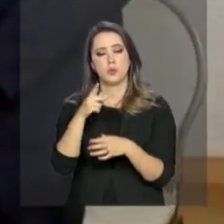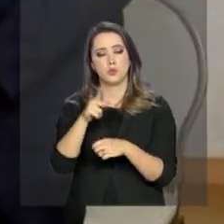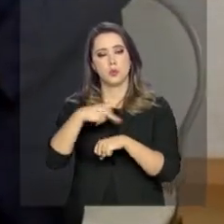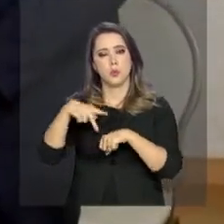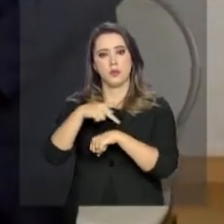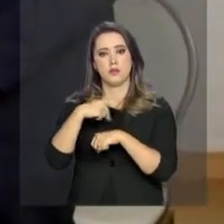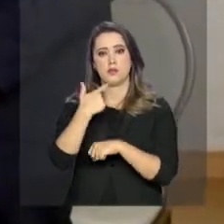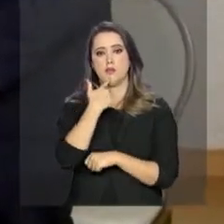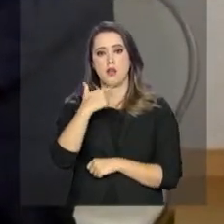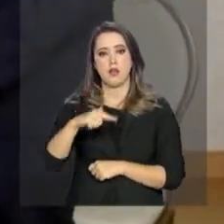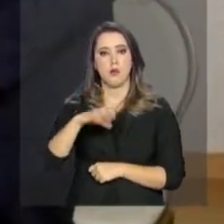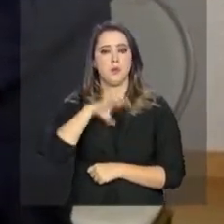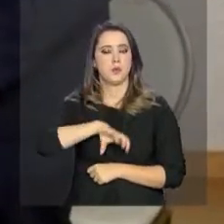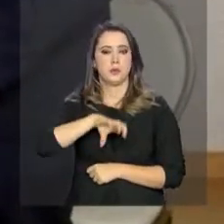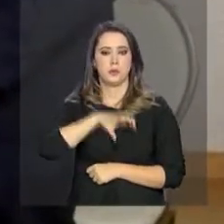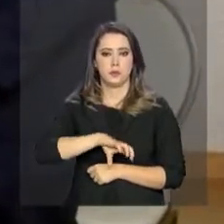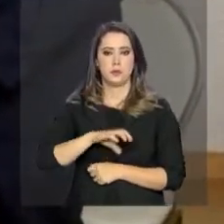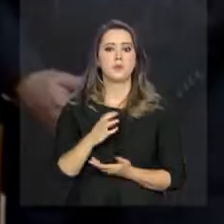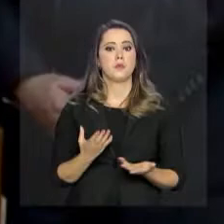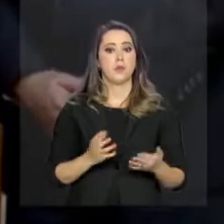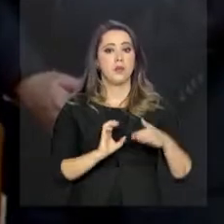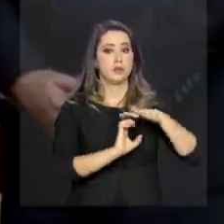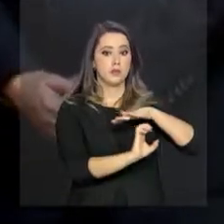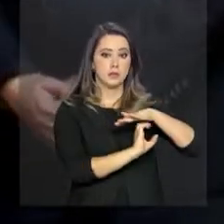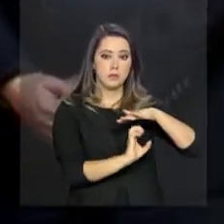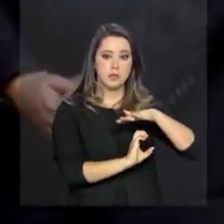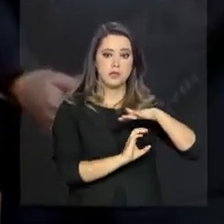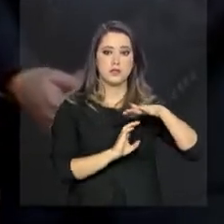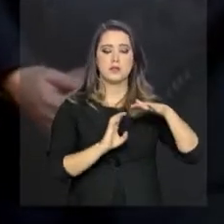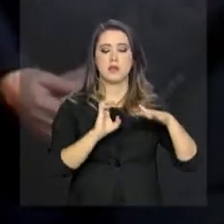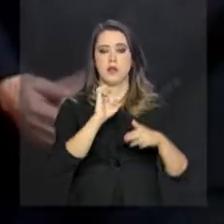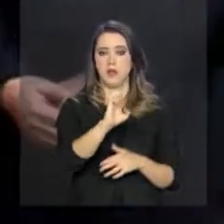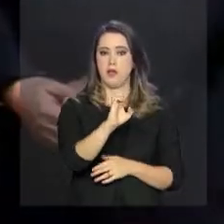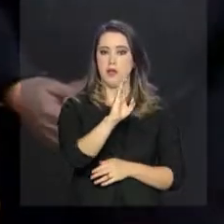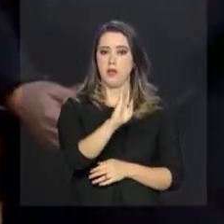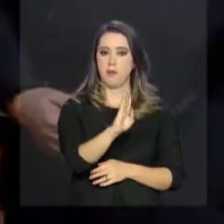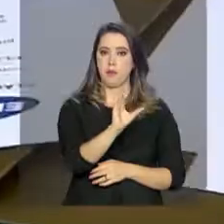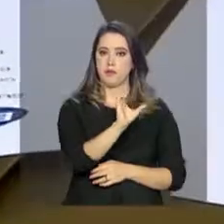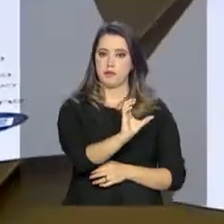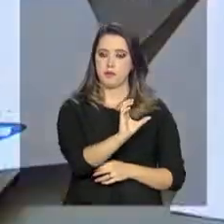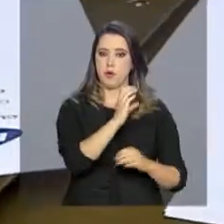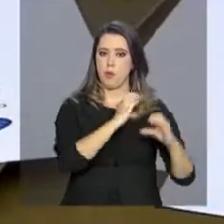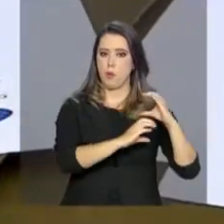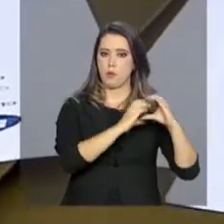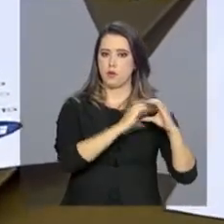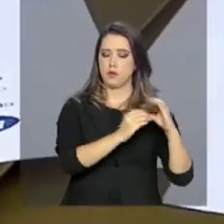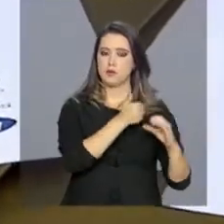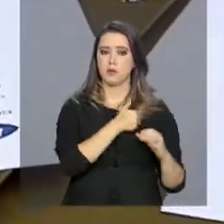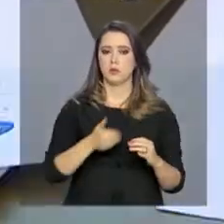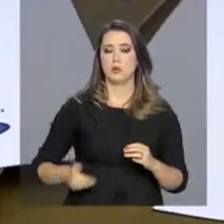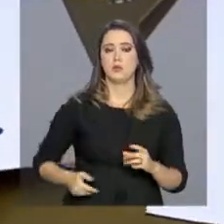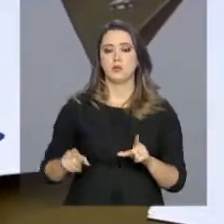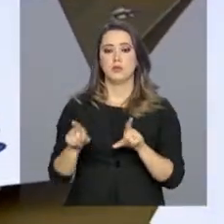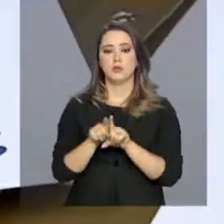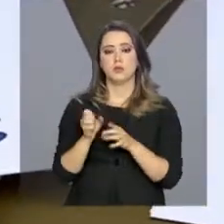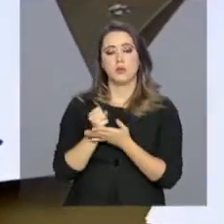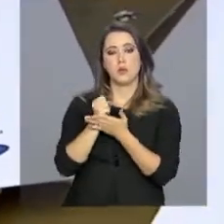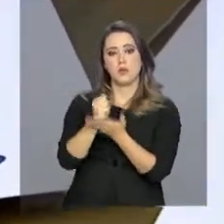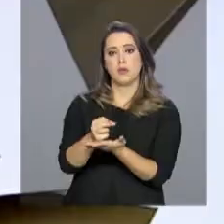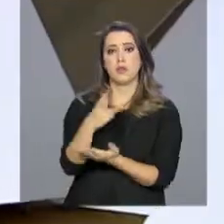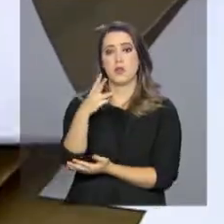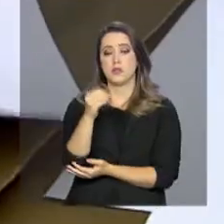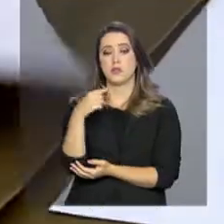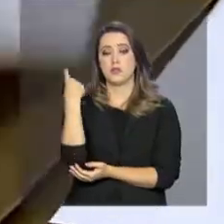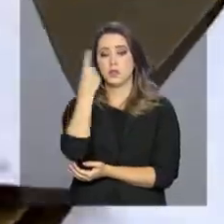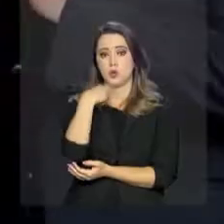Portuguesa. Pelo acordo, a EBC, que é a Empresa Pública de Comunicação do Brasil, oferecerá um pacote de 30 horas semanais de